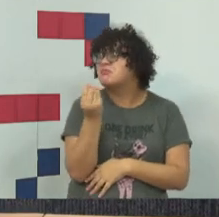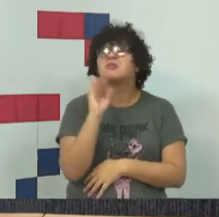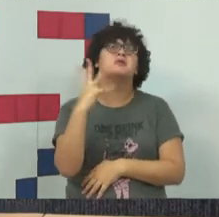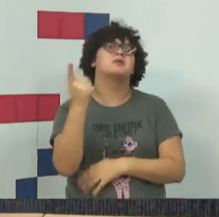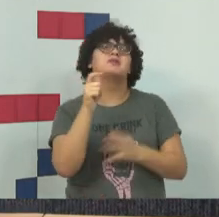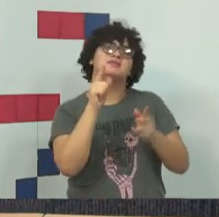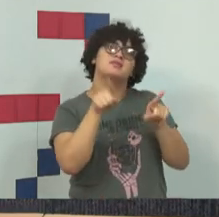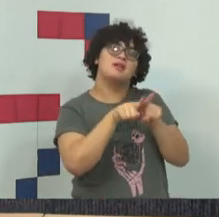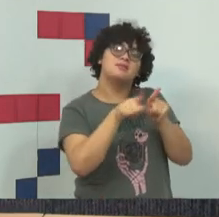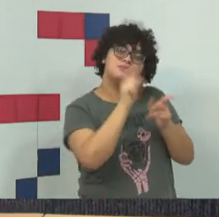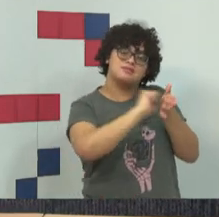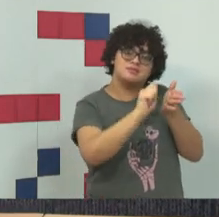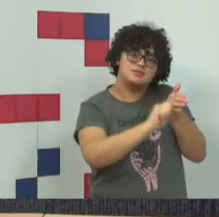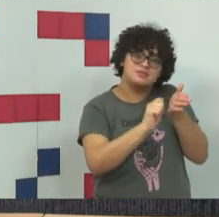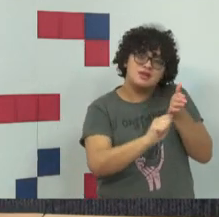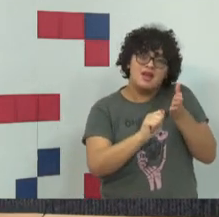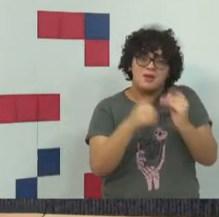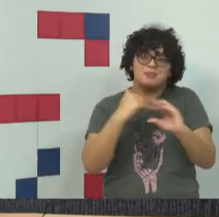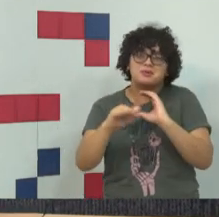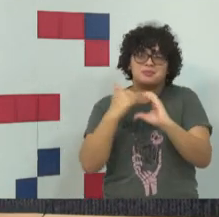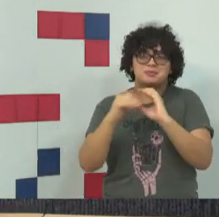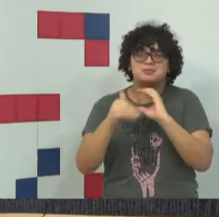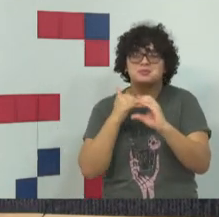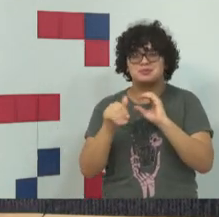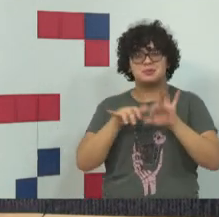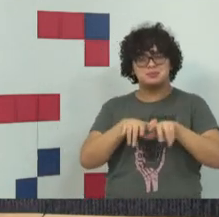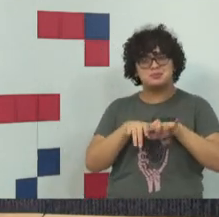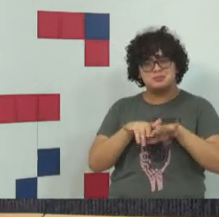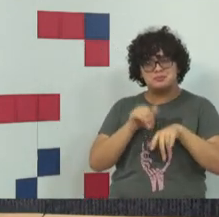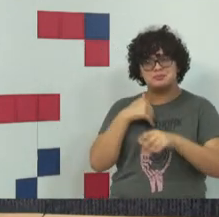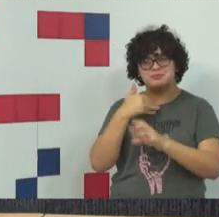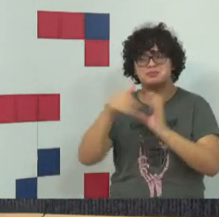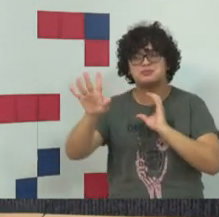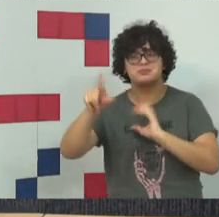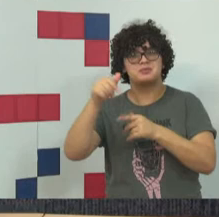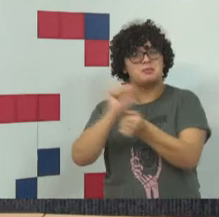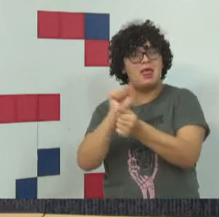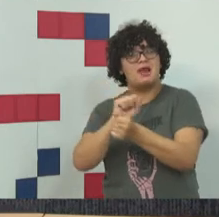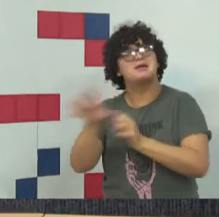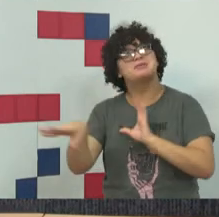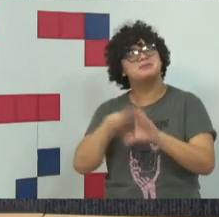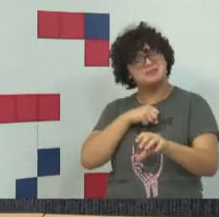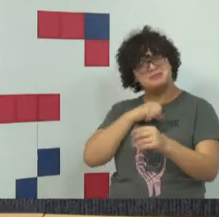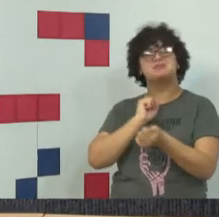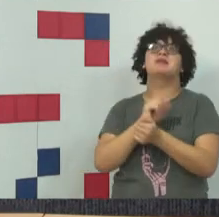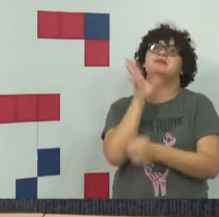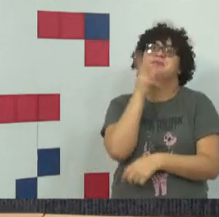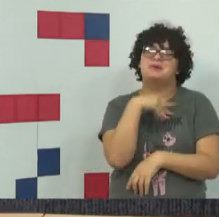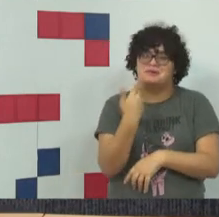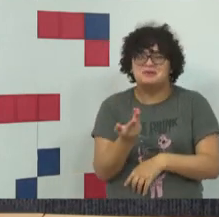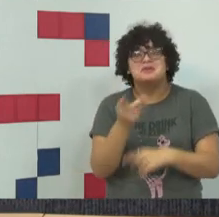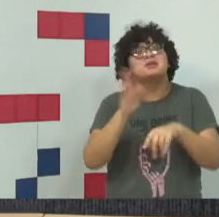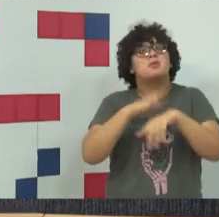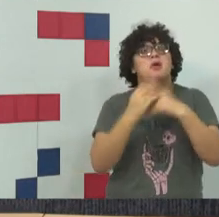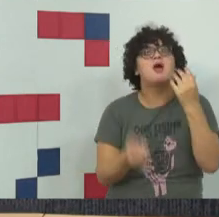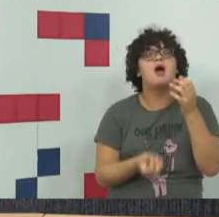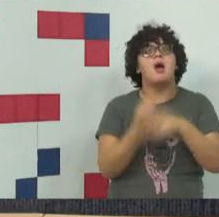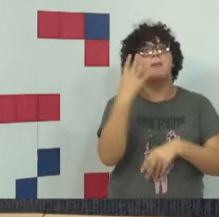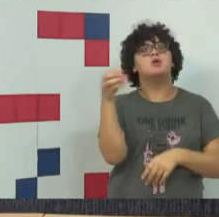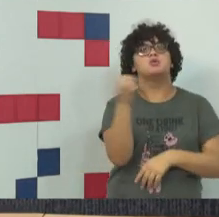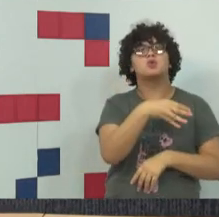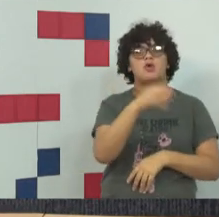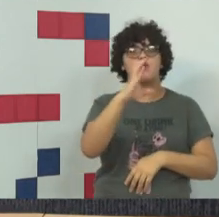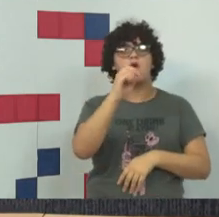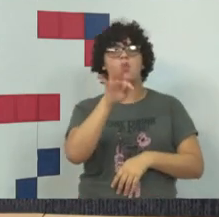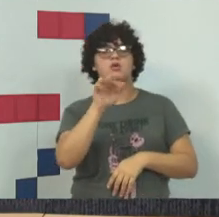rascunho das mensagens eletrônicas. Eles conversavam entre si, montaram uma conta só, todos tinham